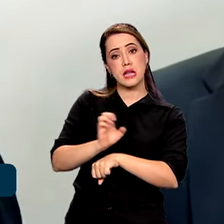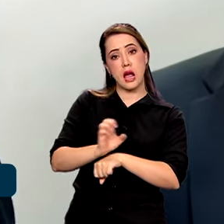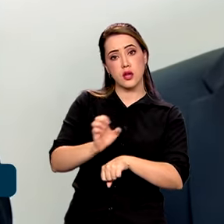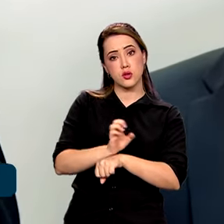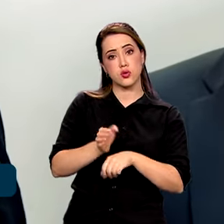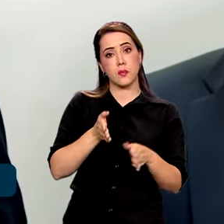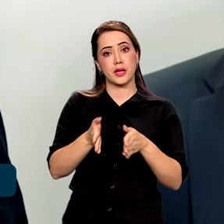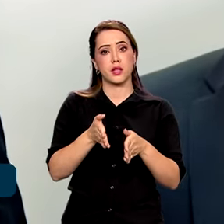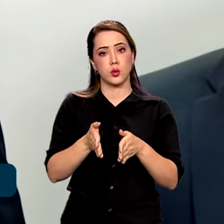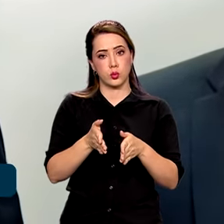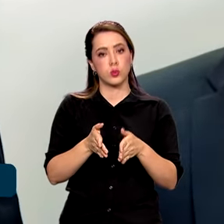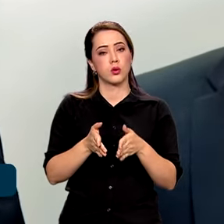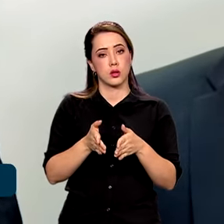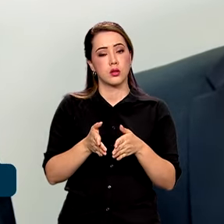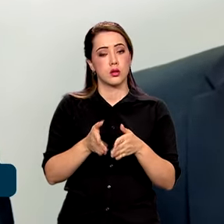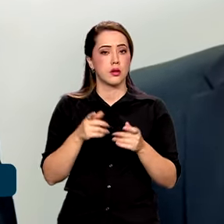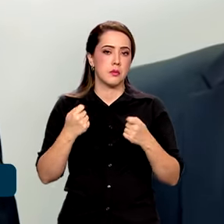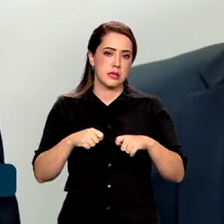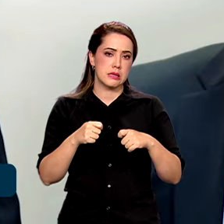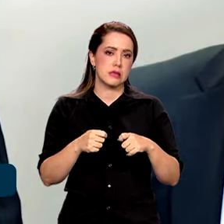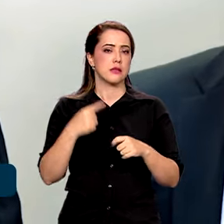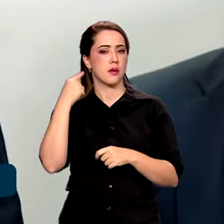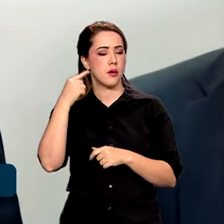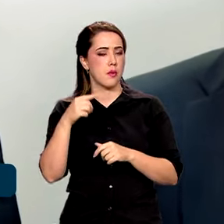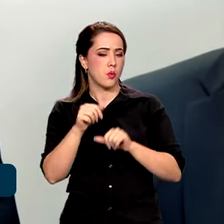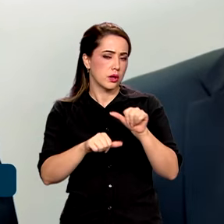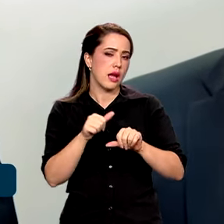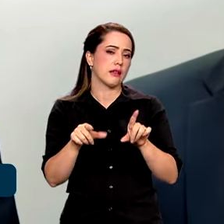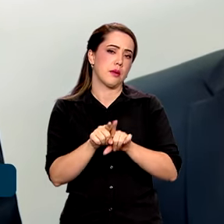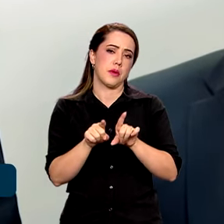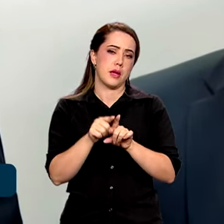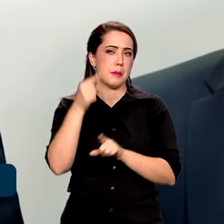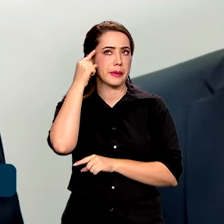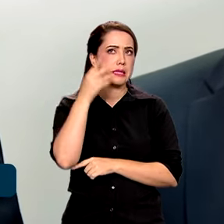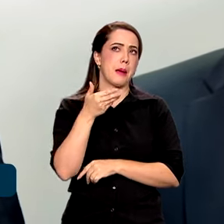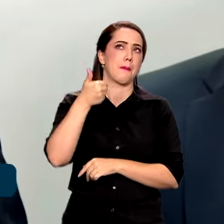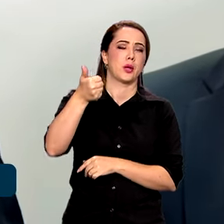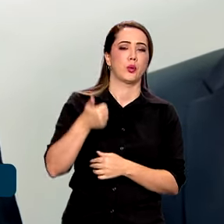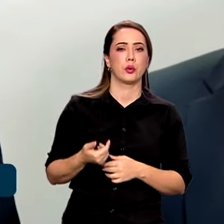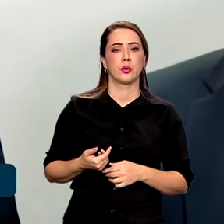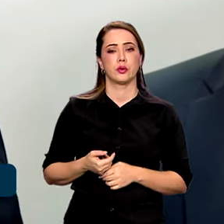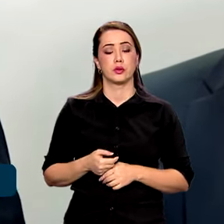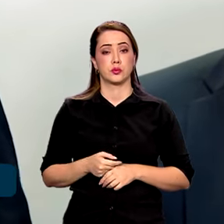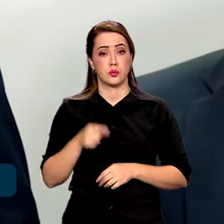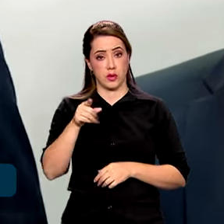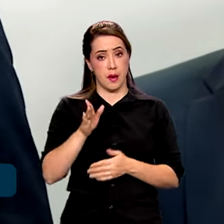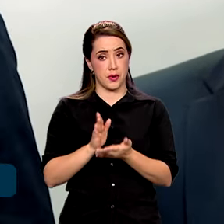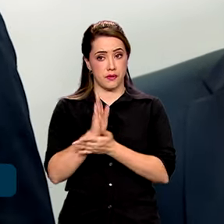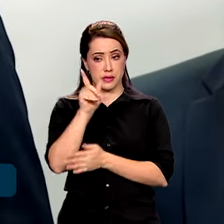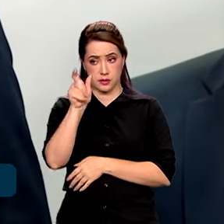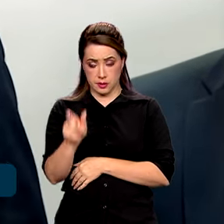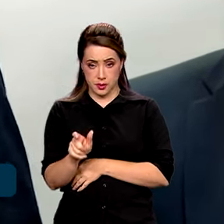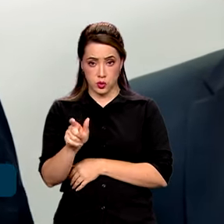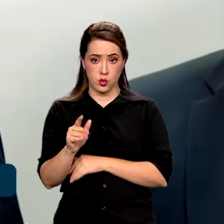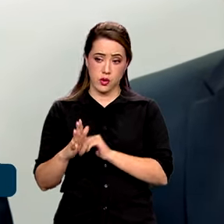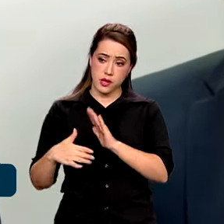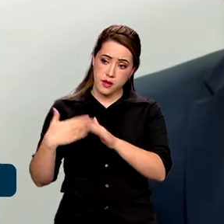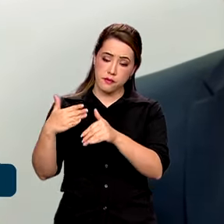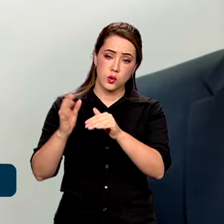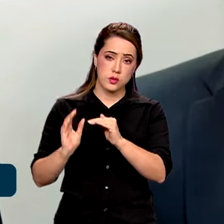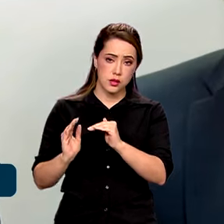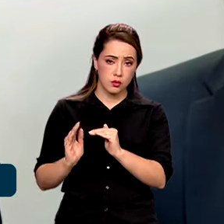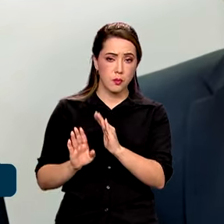precisa ser repensado, precisa funcionar melhor. A efetivação do profissional e a evolução da